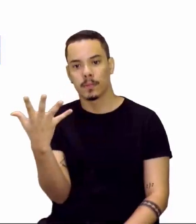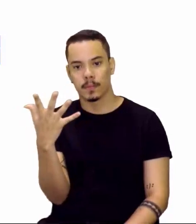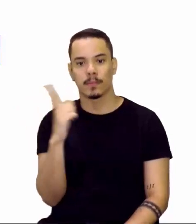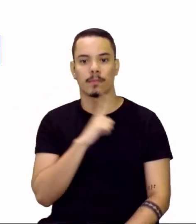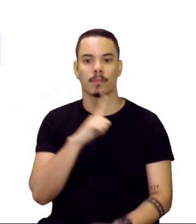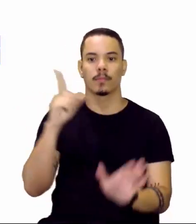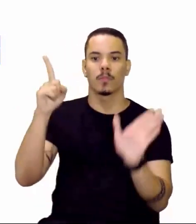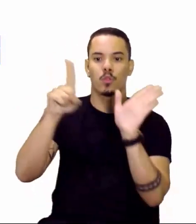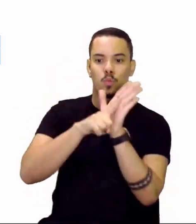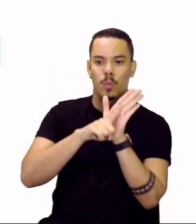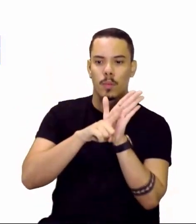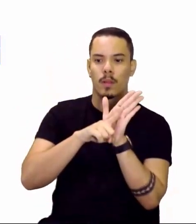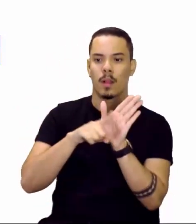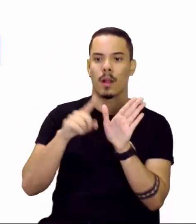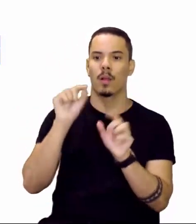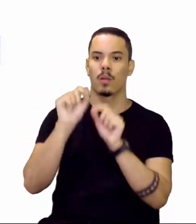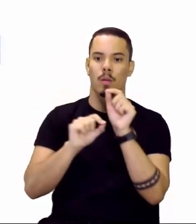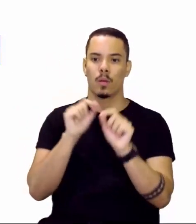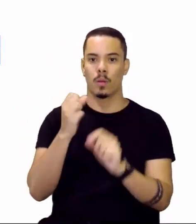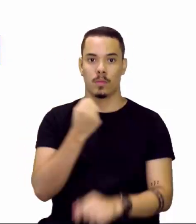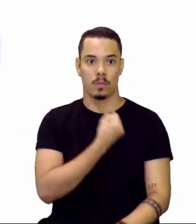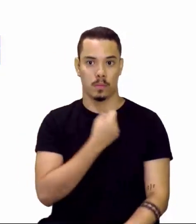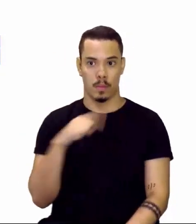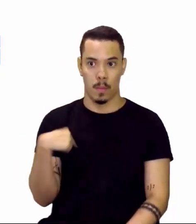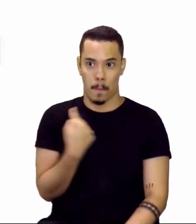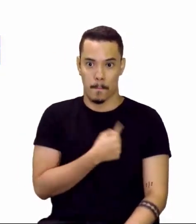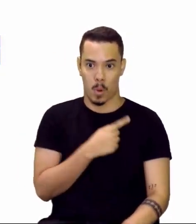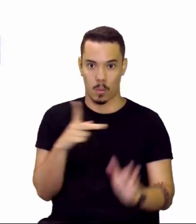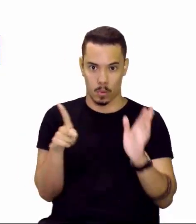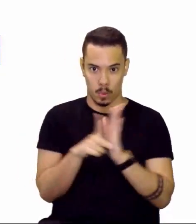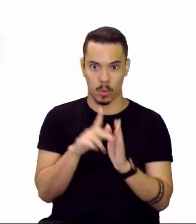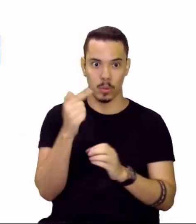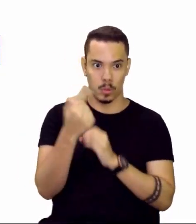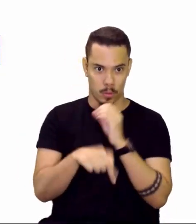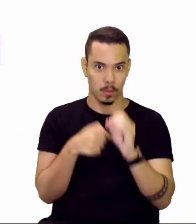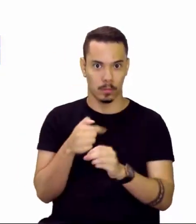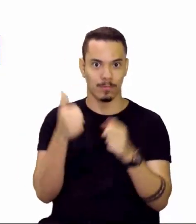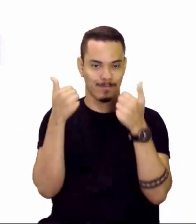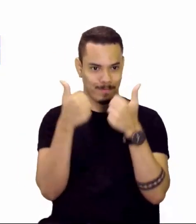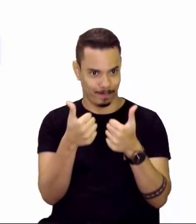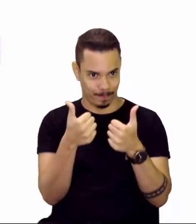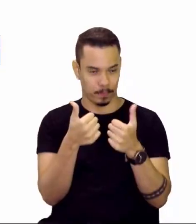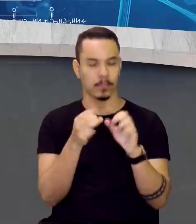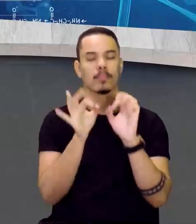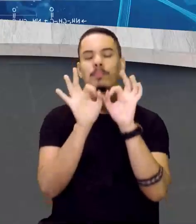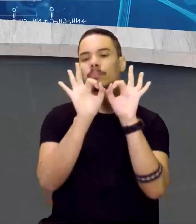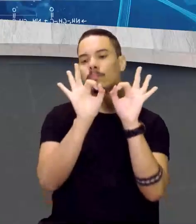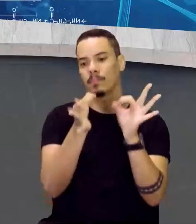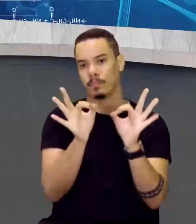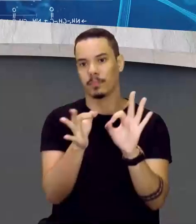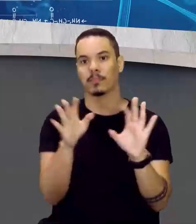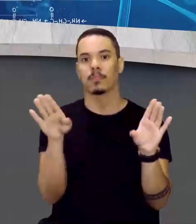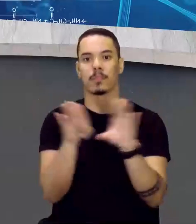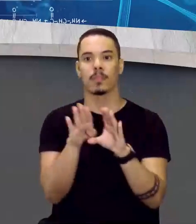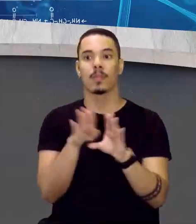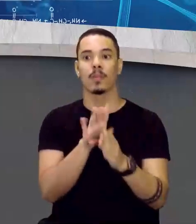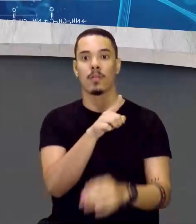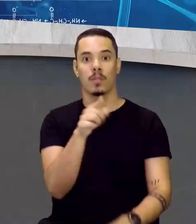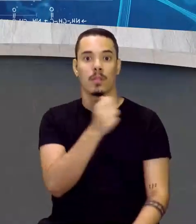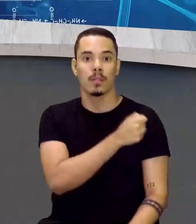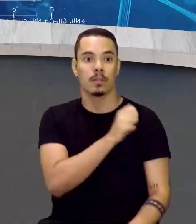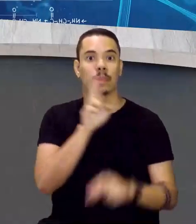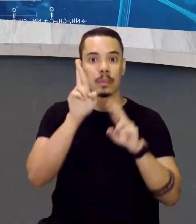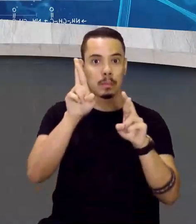subtrai a carga do nosso átomo. Exatamente, professora Sabrina. E aí, meu caro aluno,